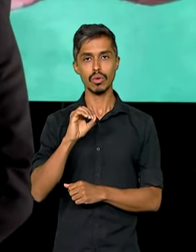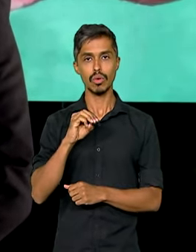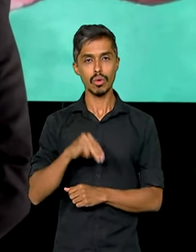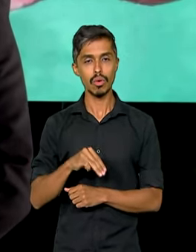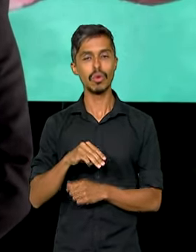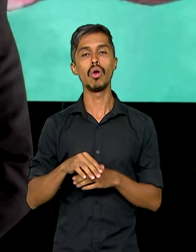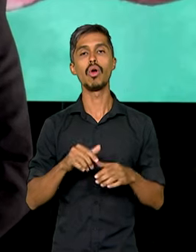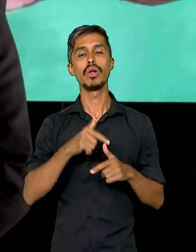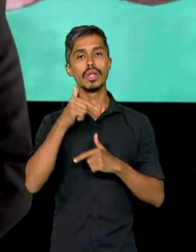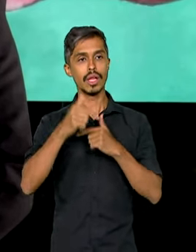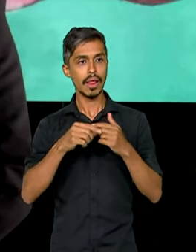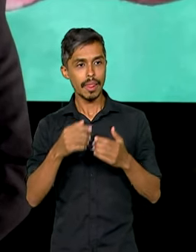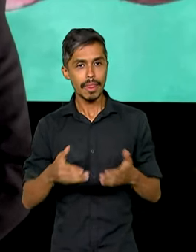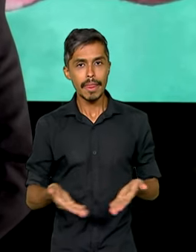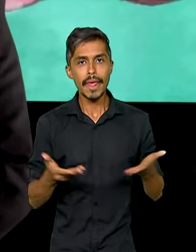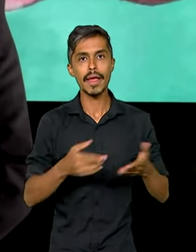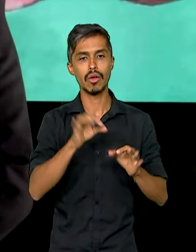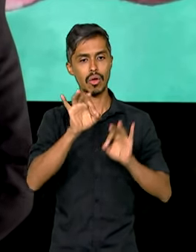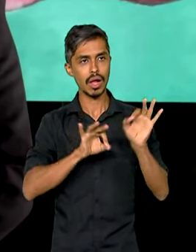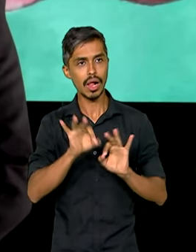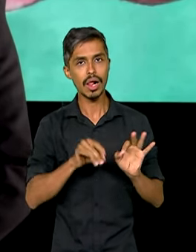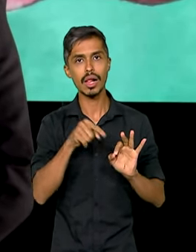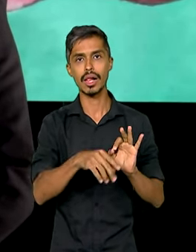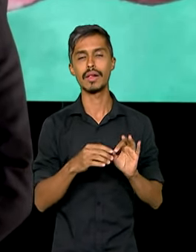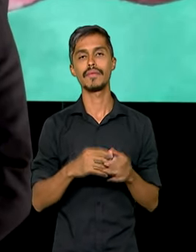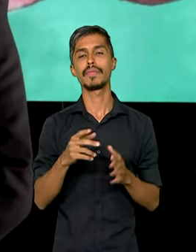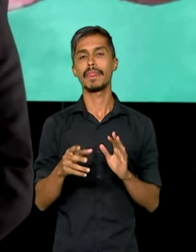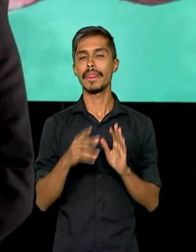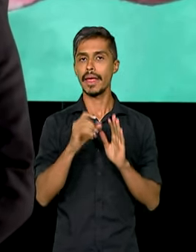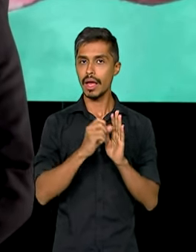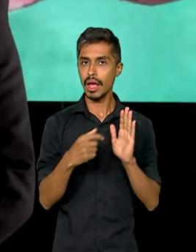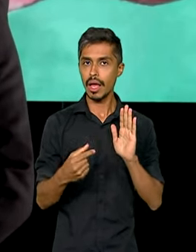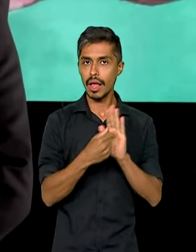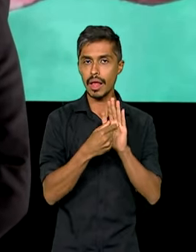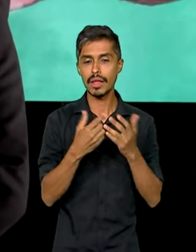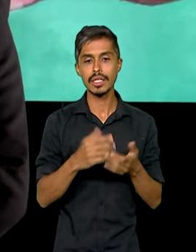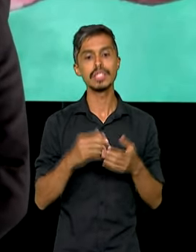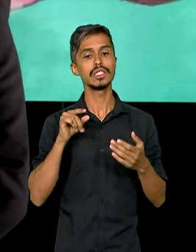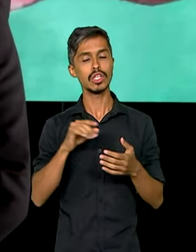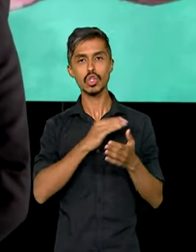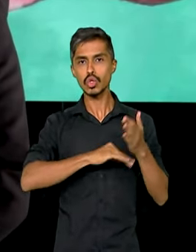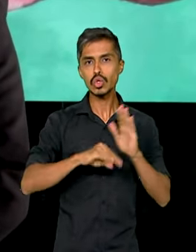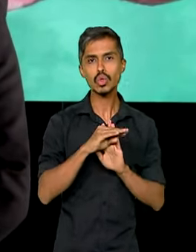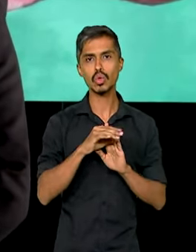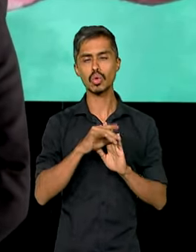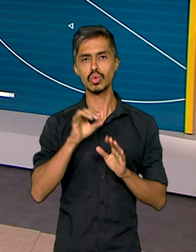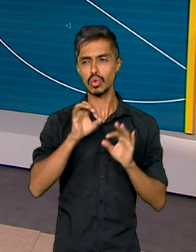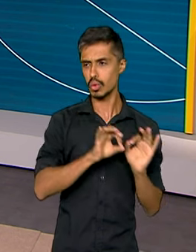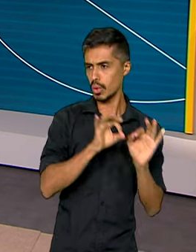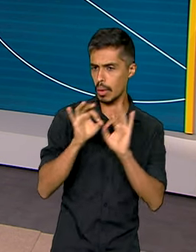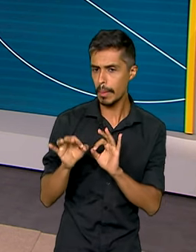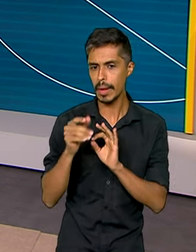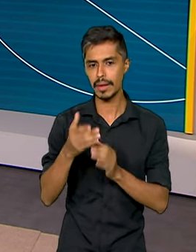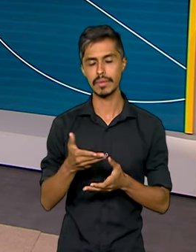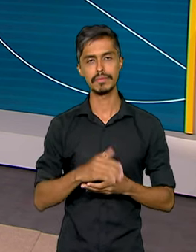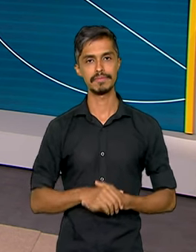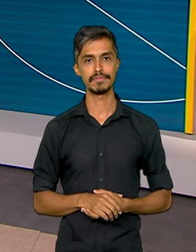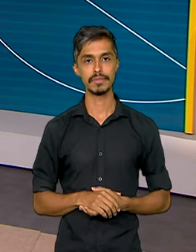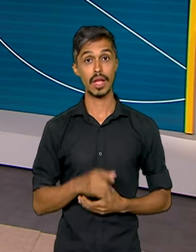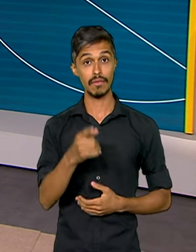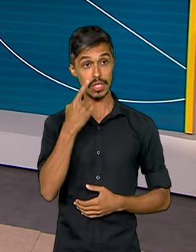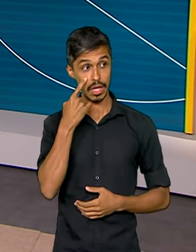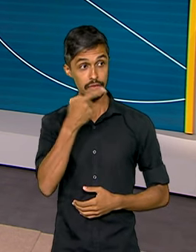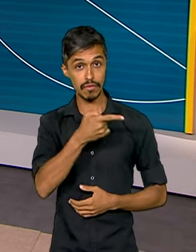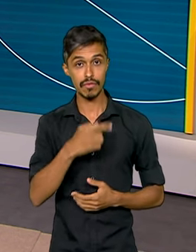que é um facilitador para que a população possa acompanhar em tempo real tudo aquilo que o governo está fazendo. Você